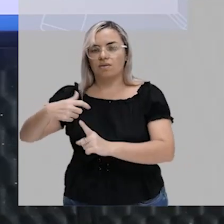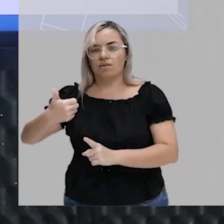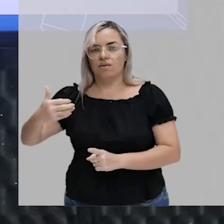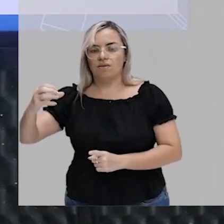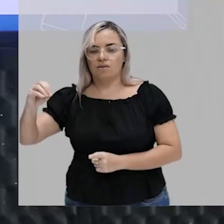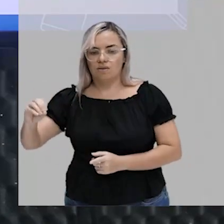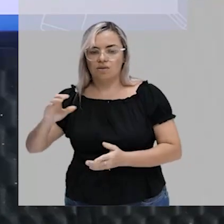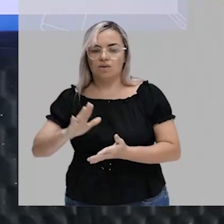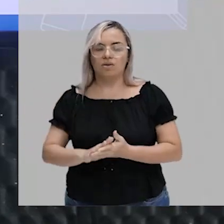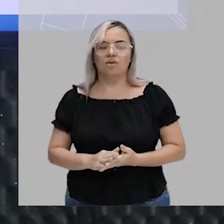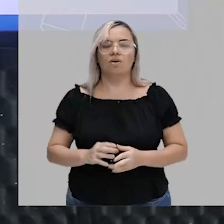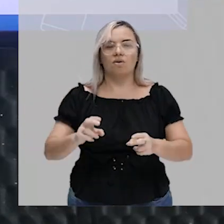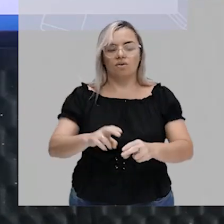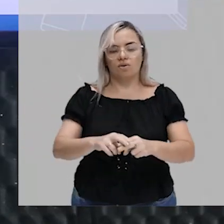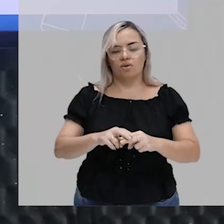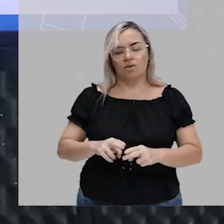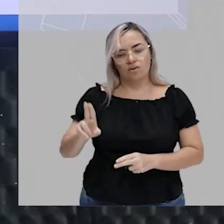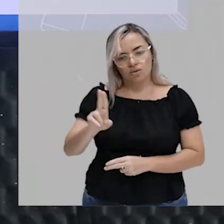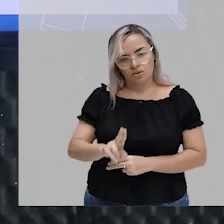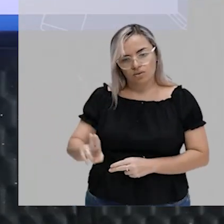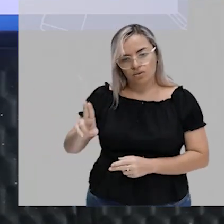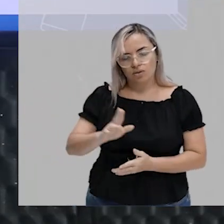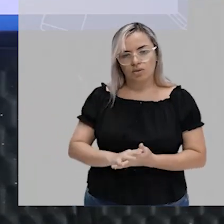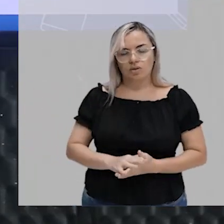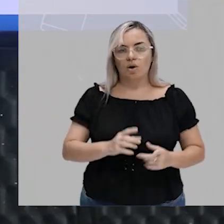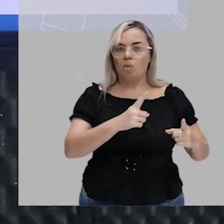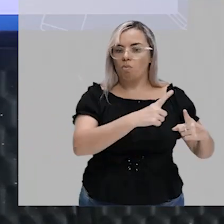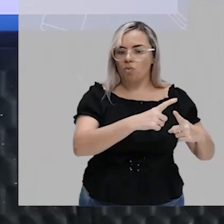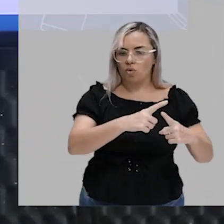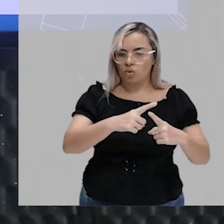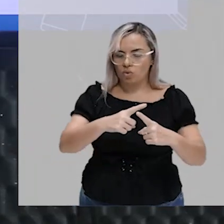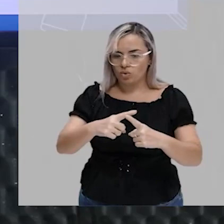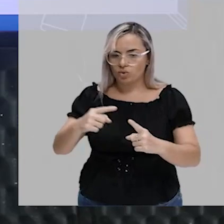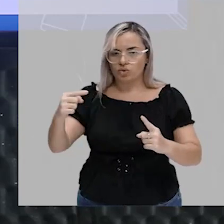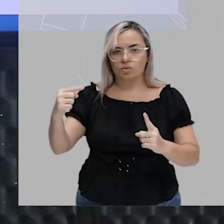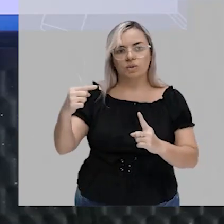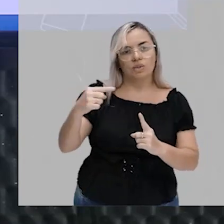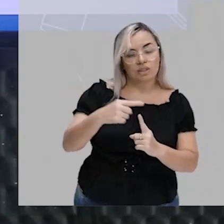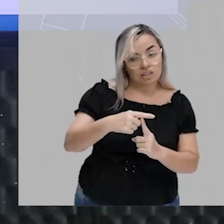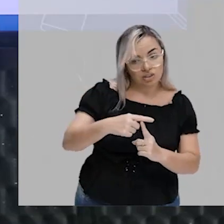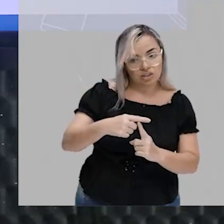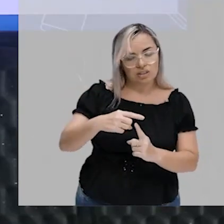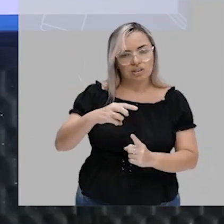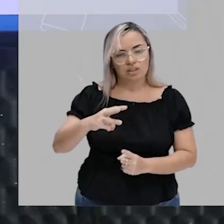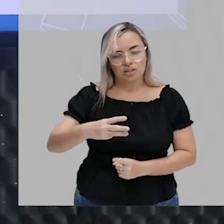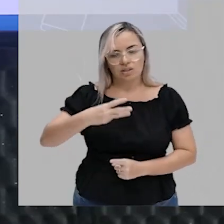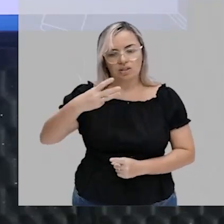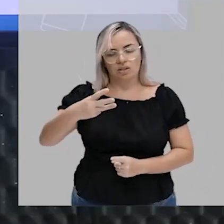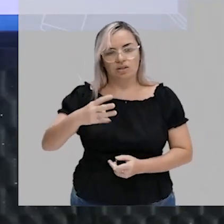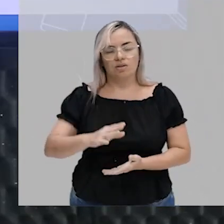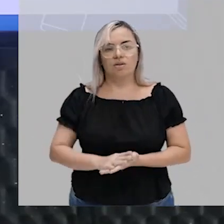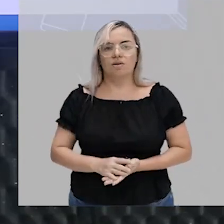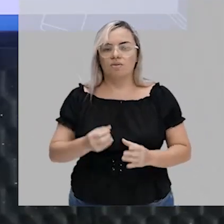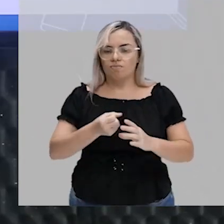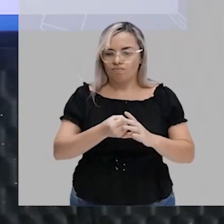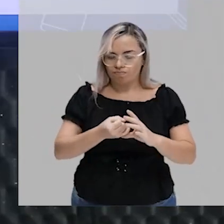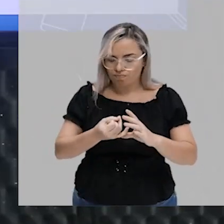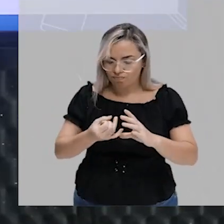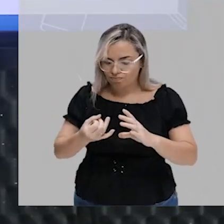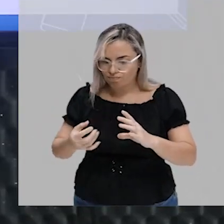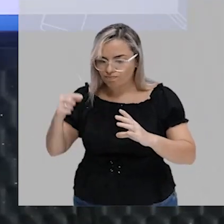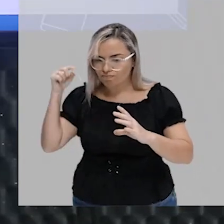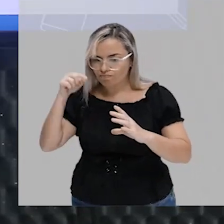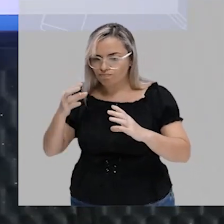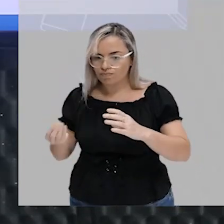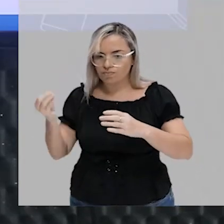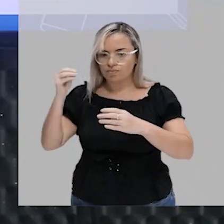inteiros de 3. Todos aqueles que forem números múltiplos inteiros de 3, nós vamos colocar. E como